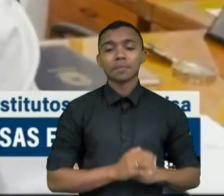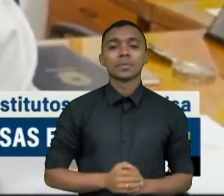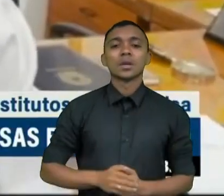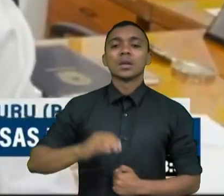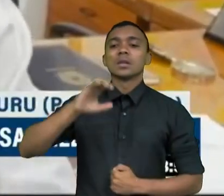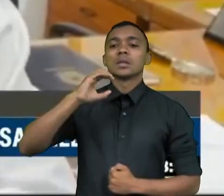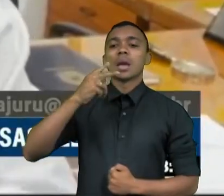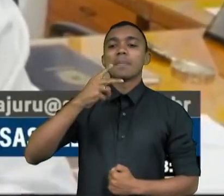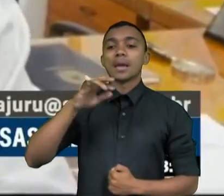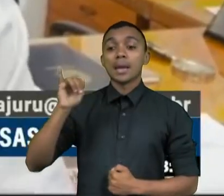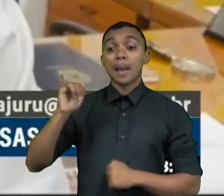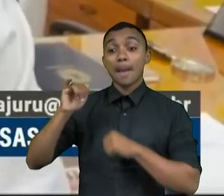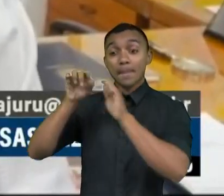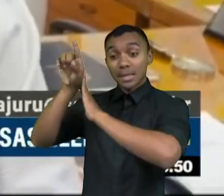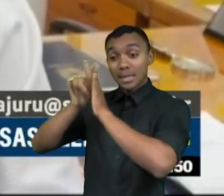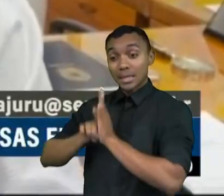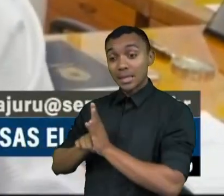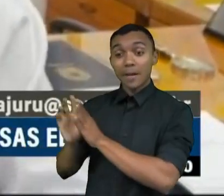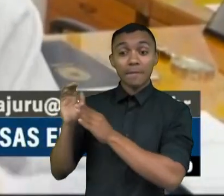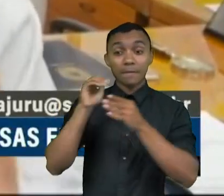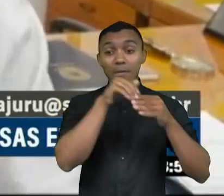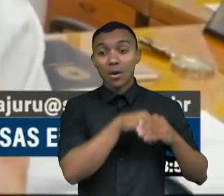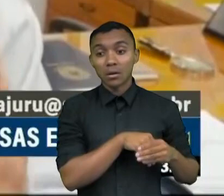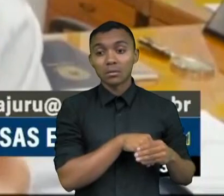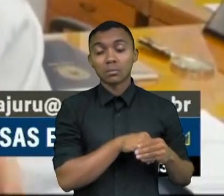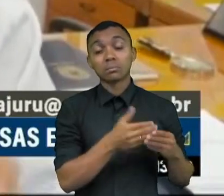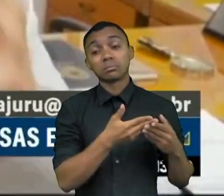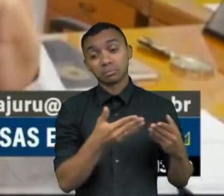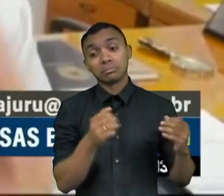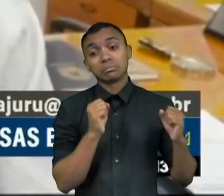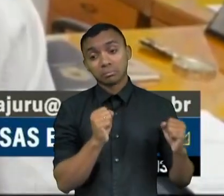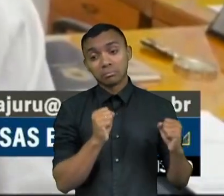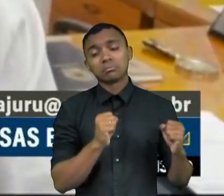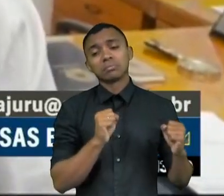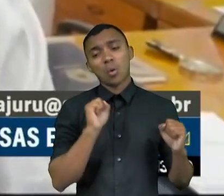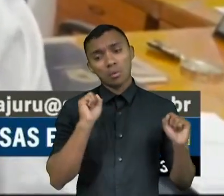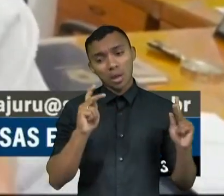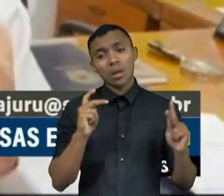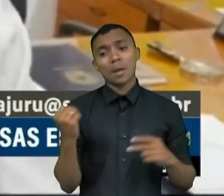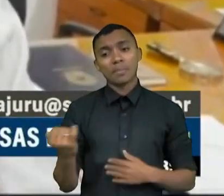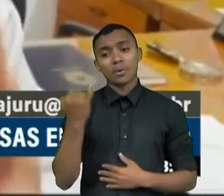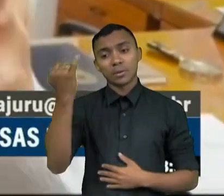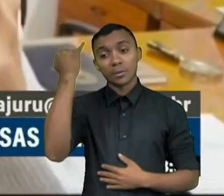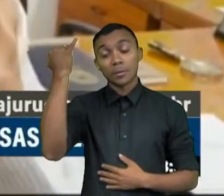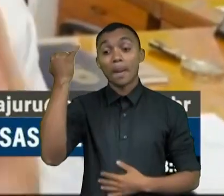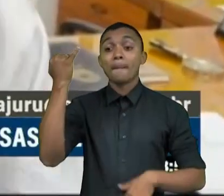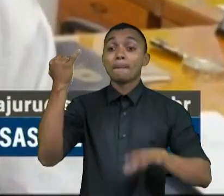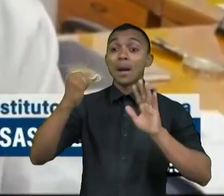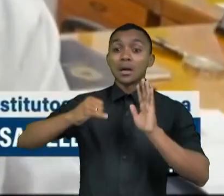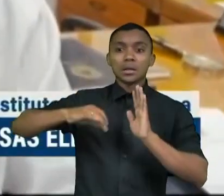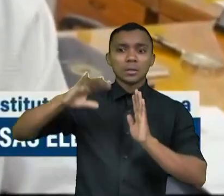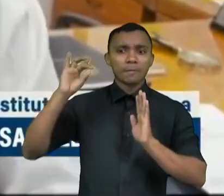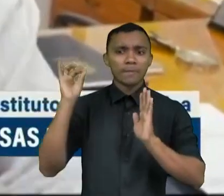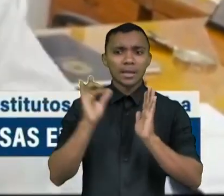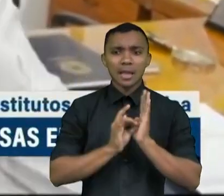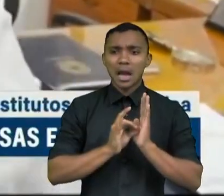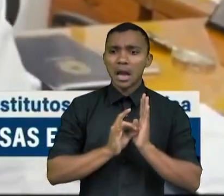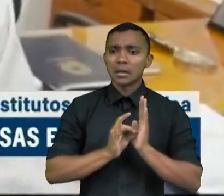das pesquisas eleitorais, ela pode ser importante. Agora, dar resultado